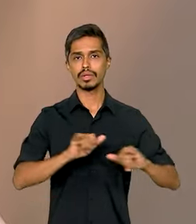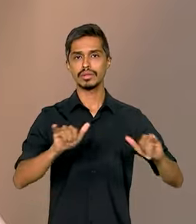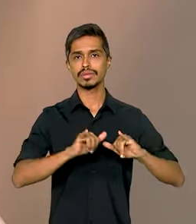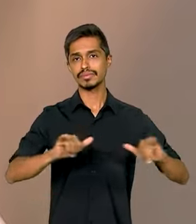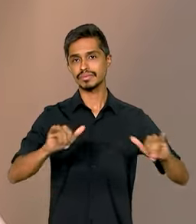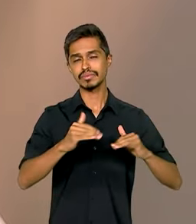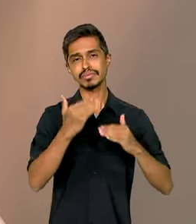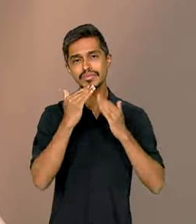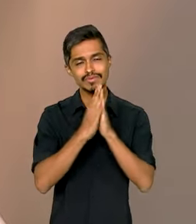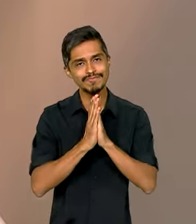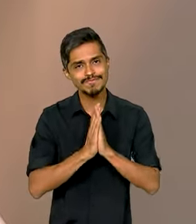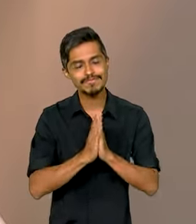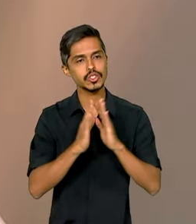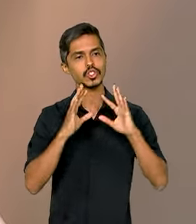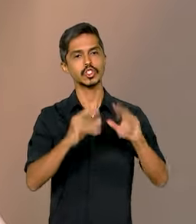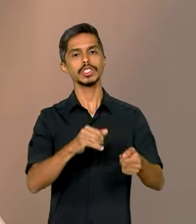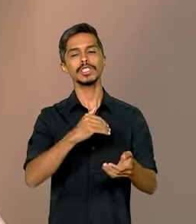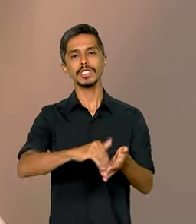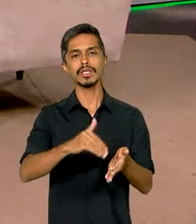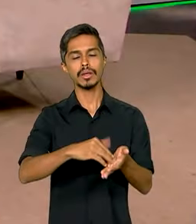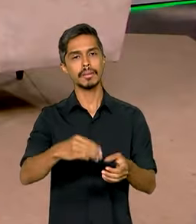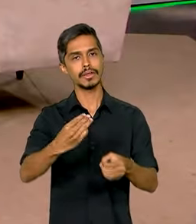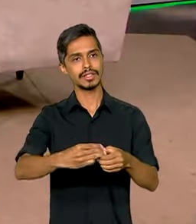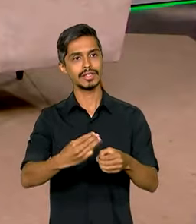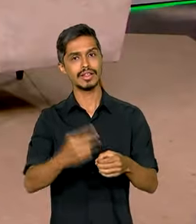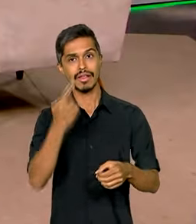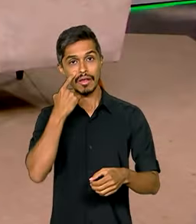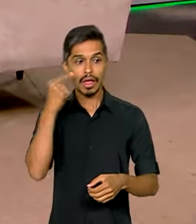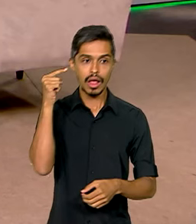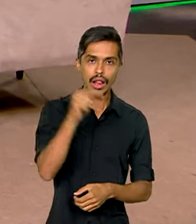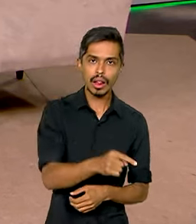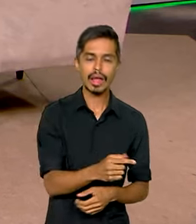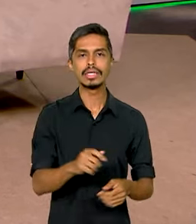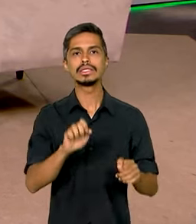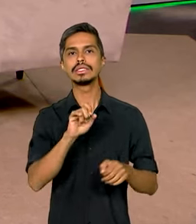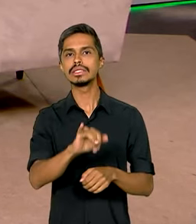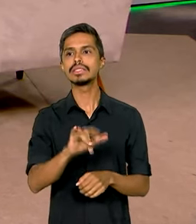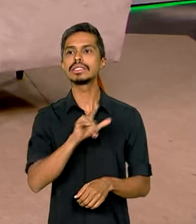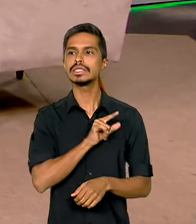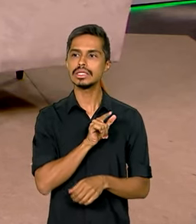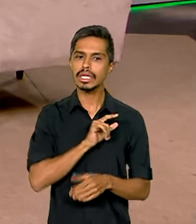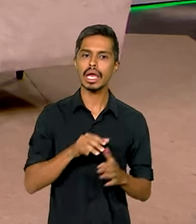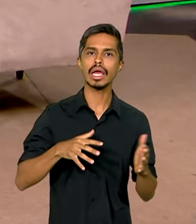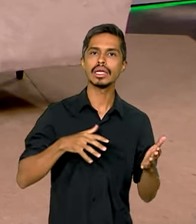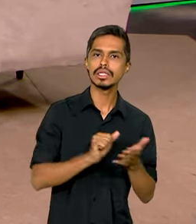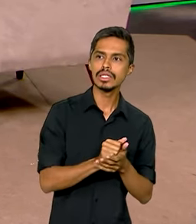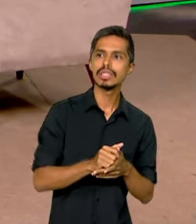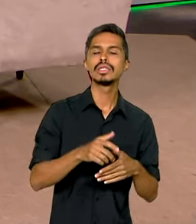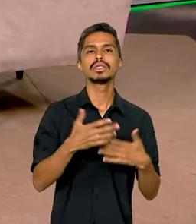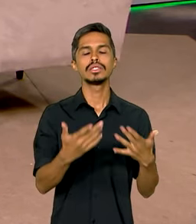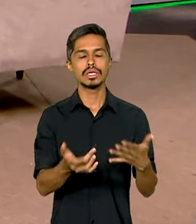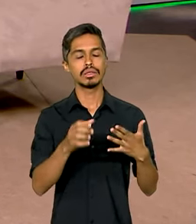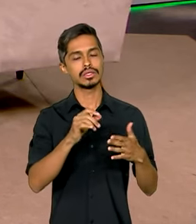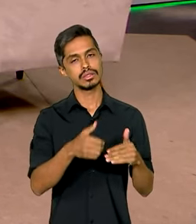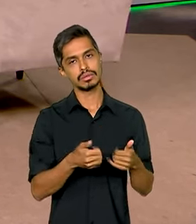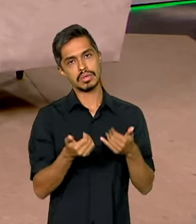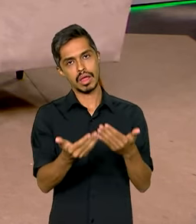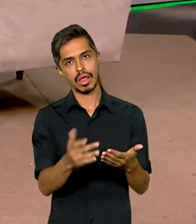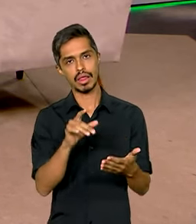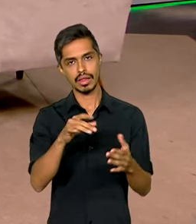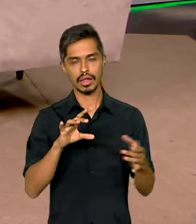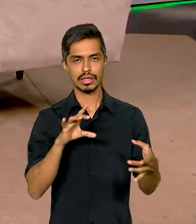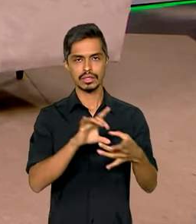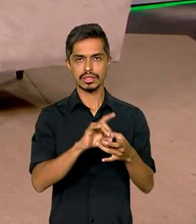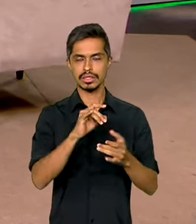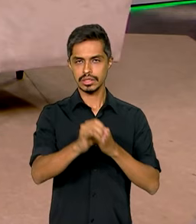mensagem, pedir que todos os secretários municipais vejam lá, conferem se está feita a adesão certinho para poder vocês receberem essa